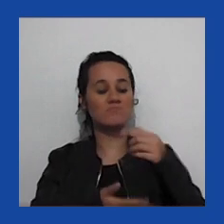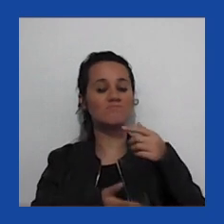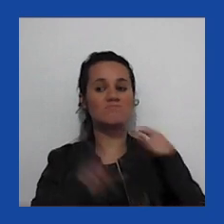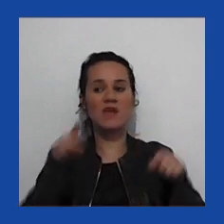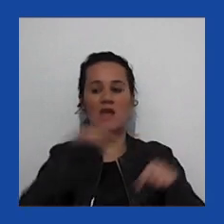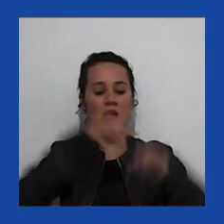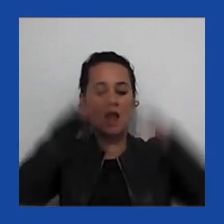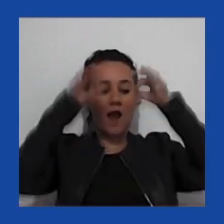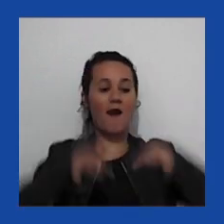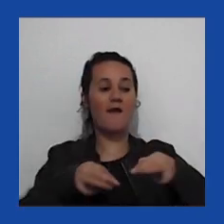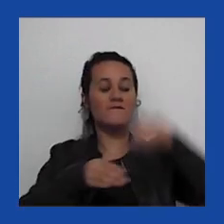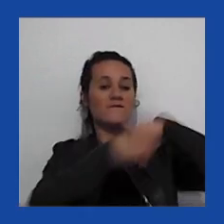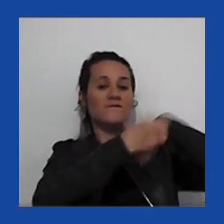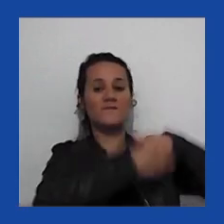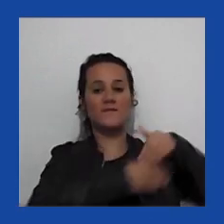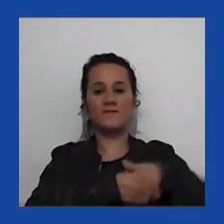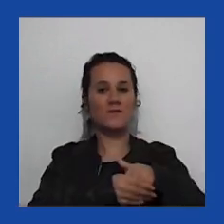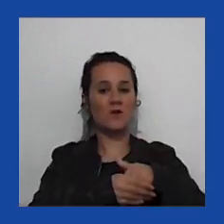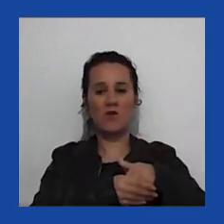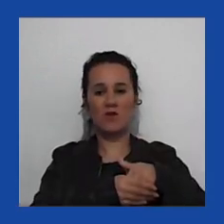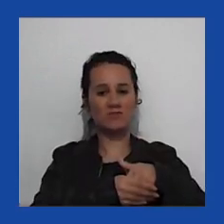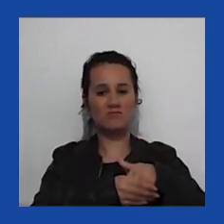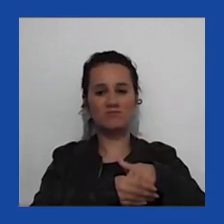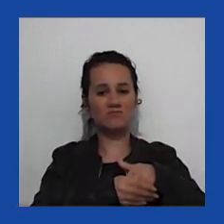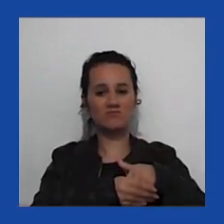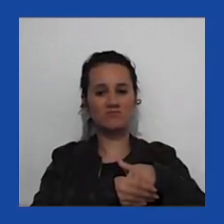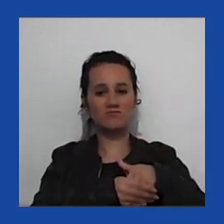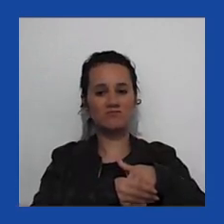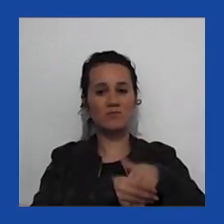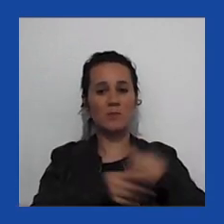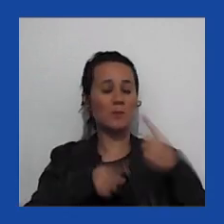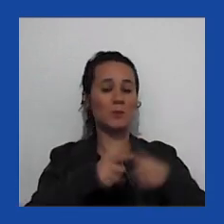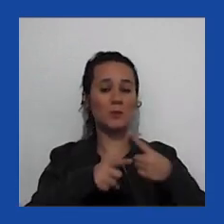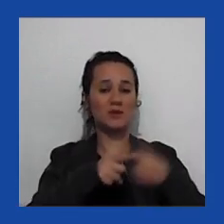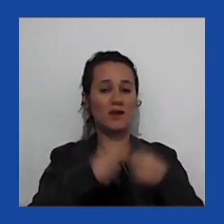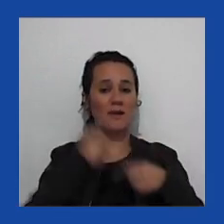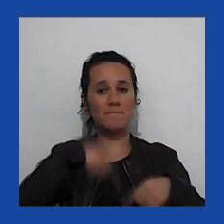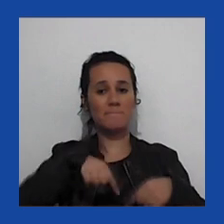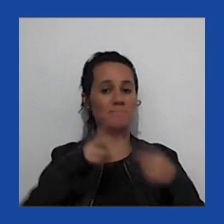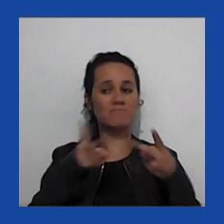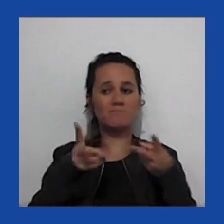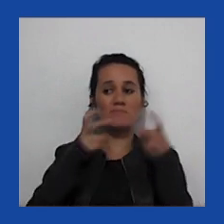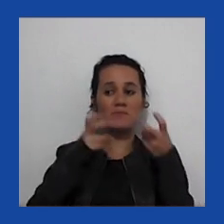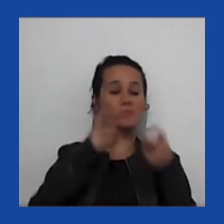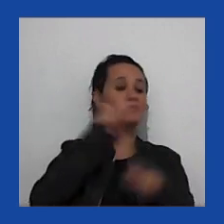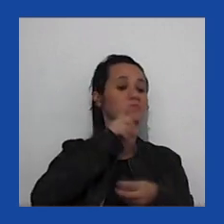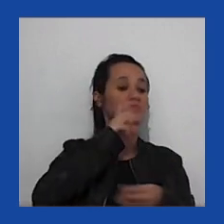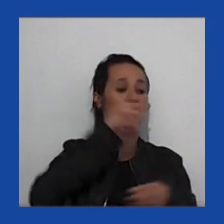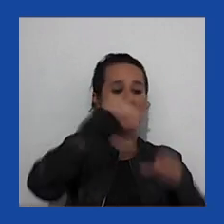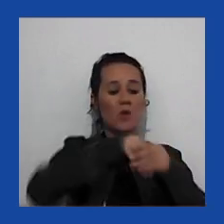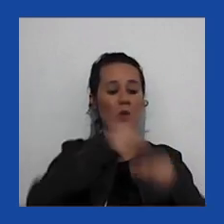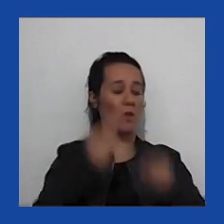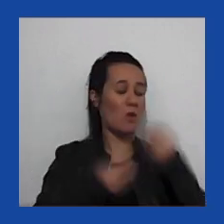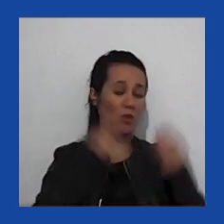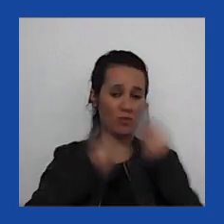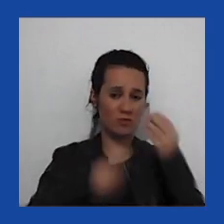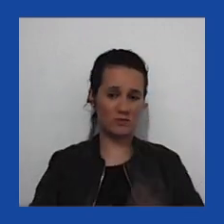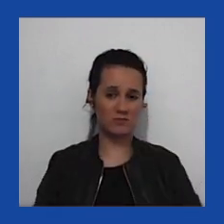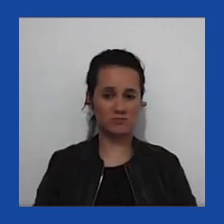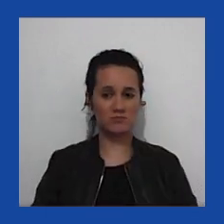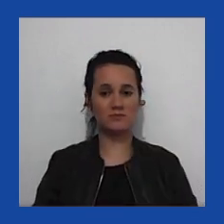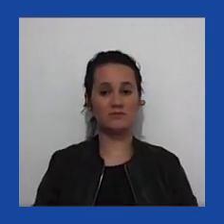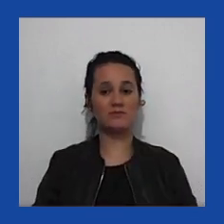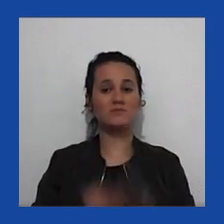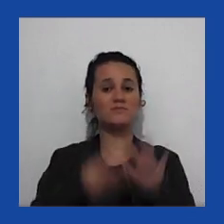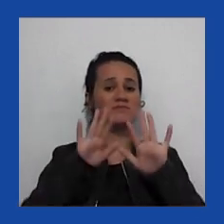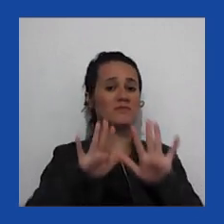do que têm confiança na honestidade da eleição, que isso é sem precedência nos Estados Unidos. se